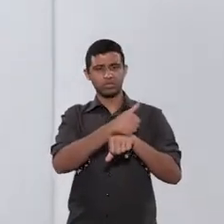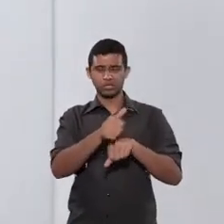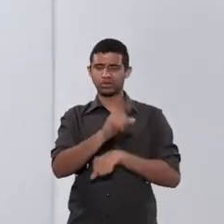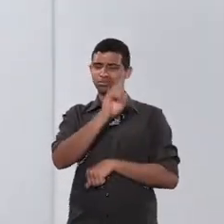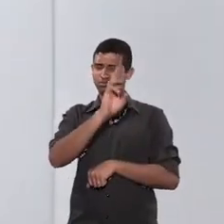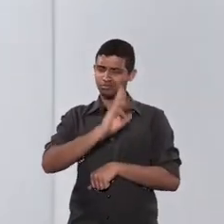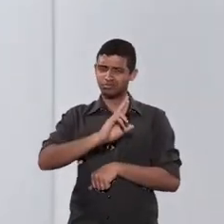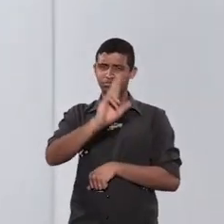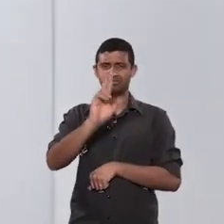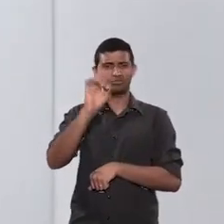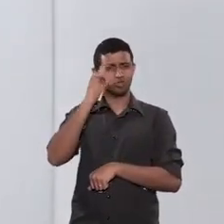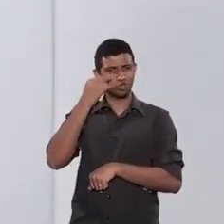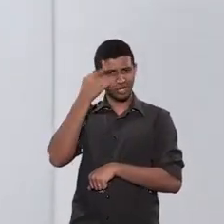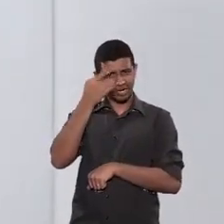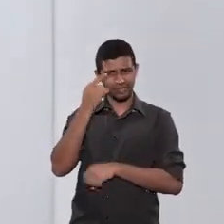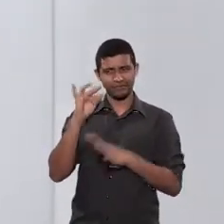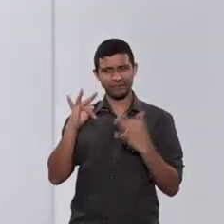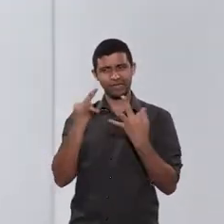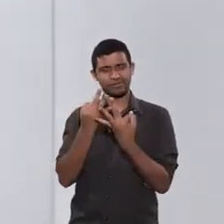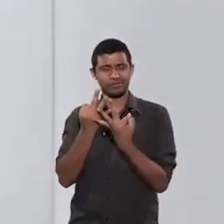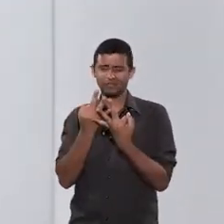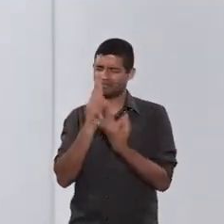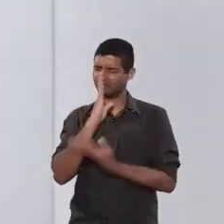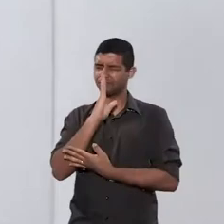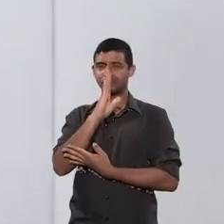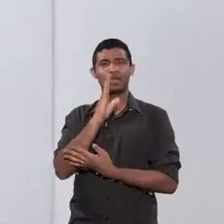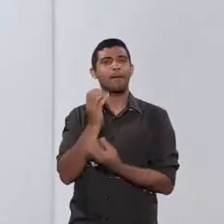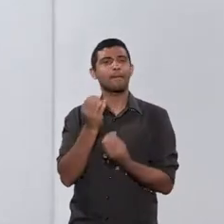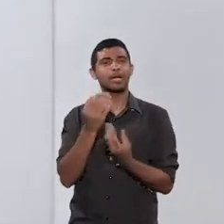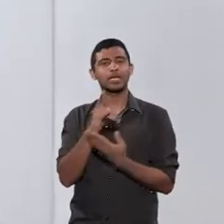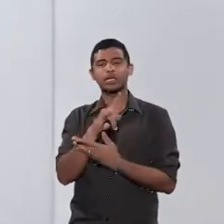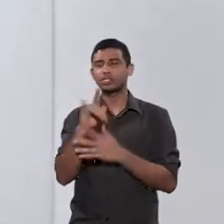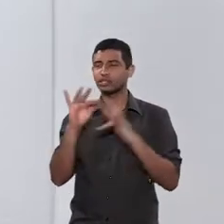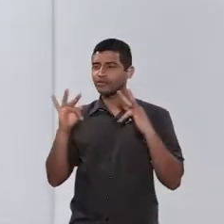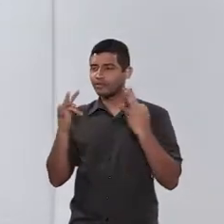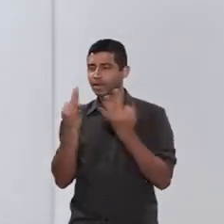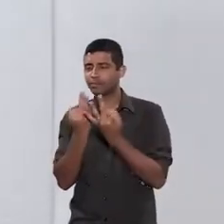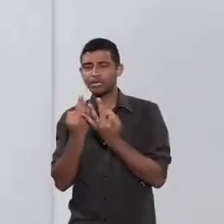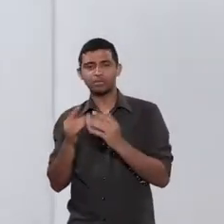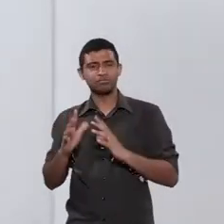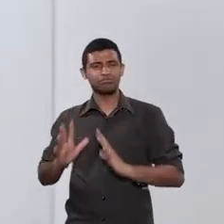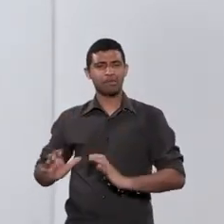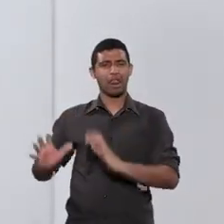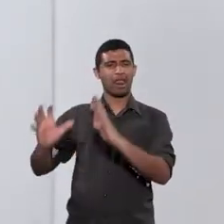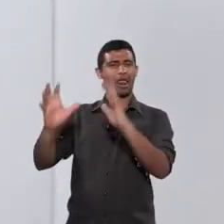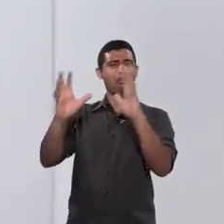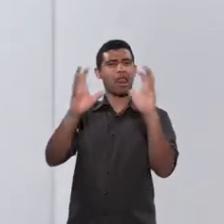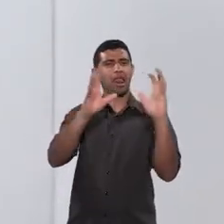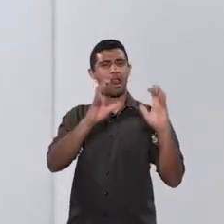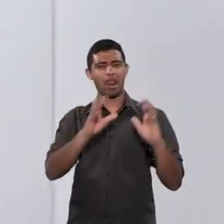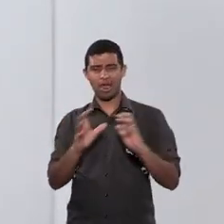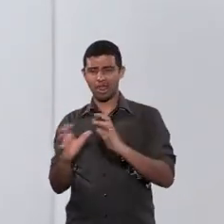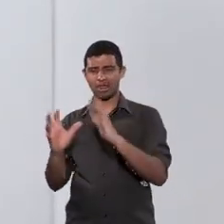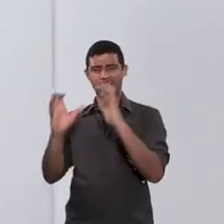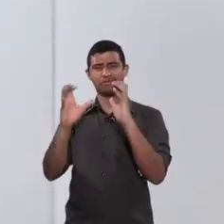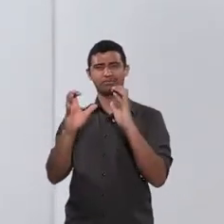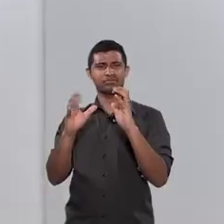direito de família é fundamental. Para que eles tratem as famílias e os conflitos que são